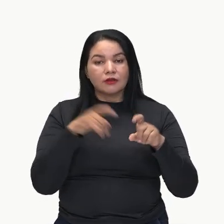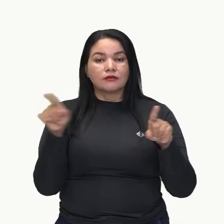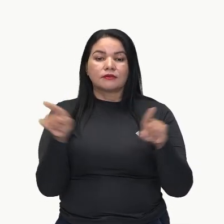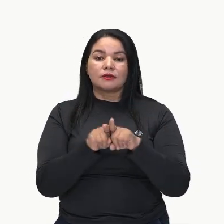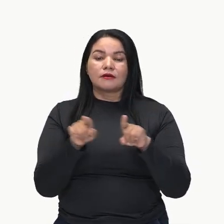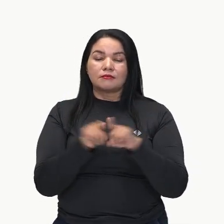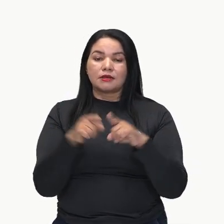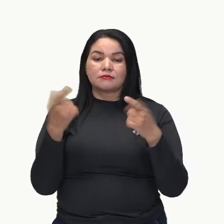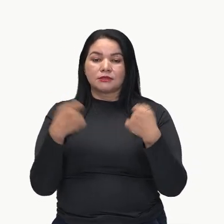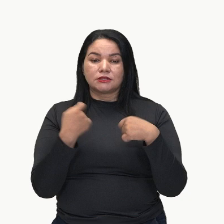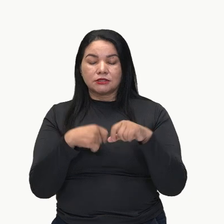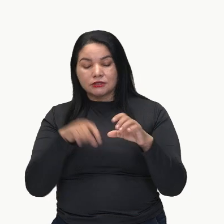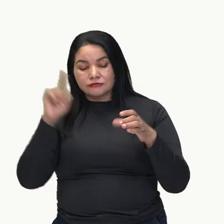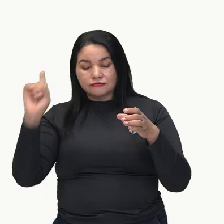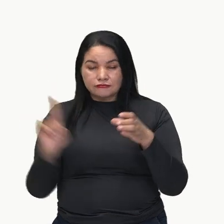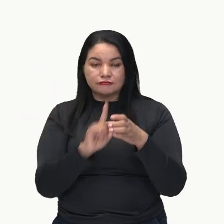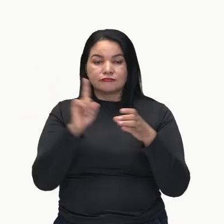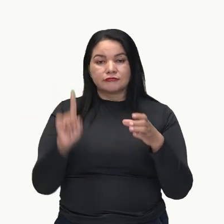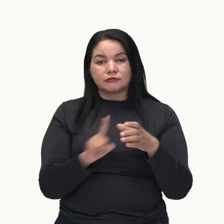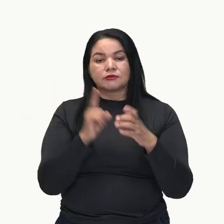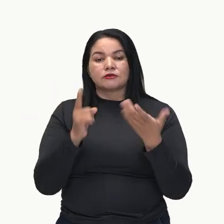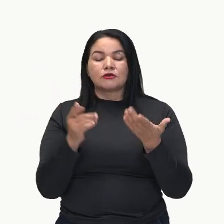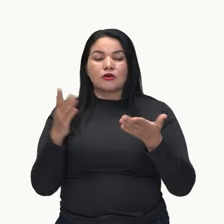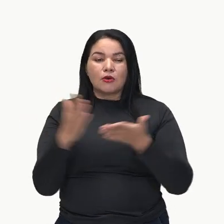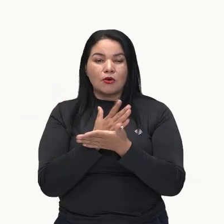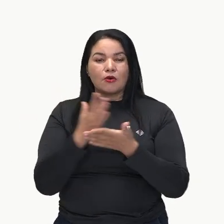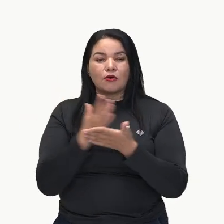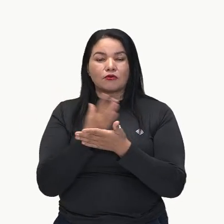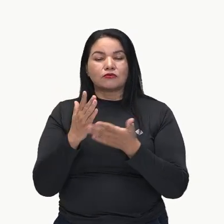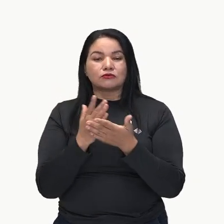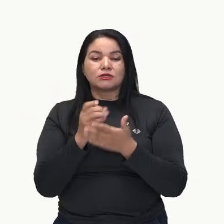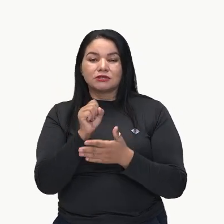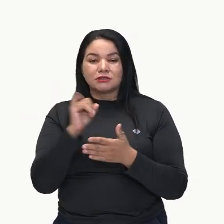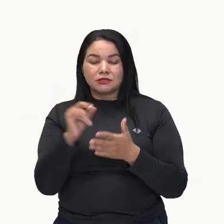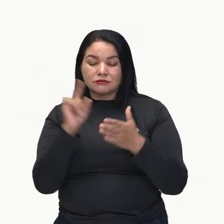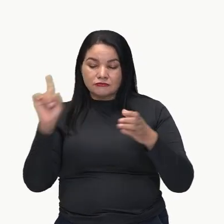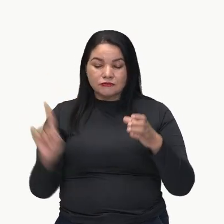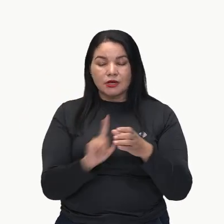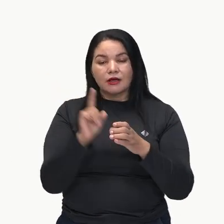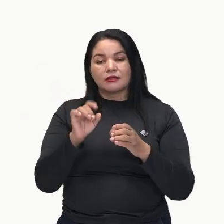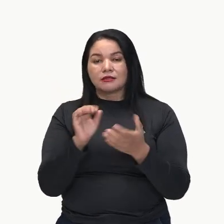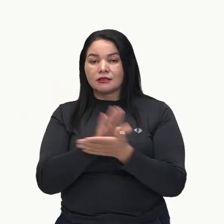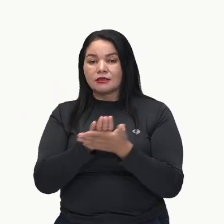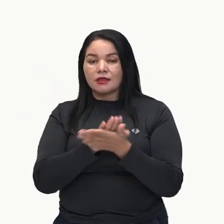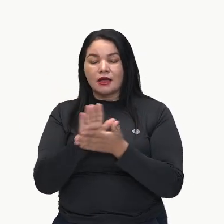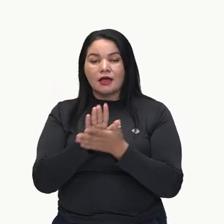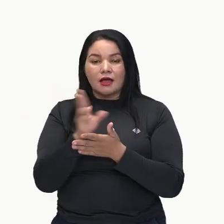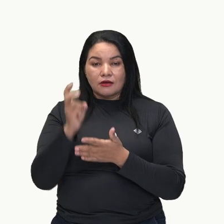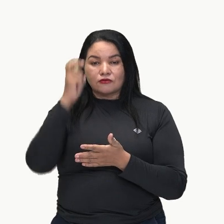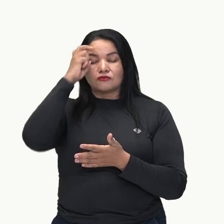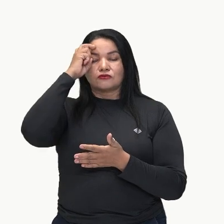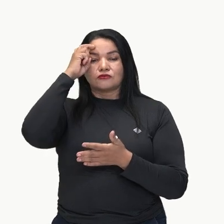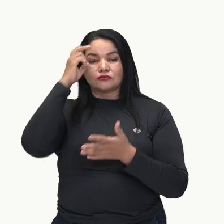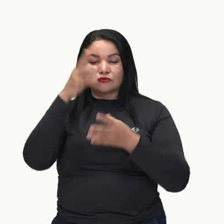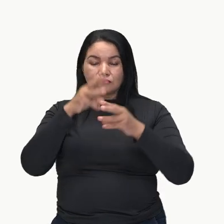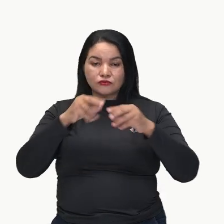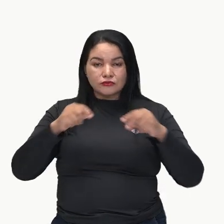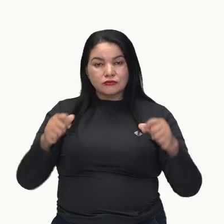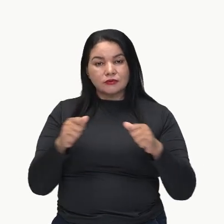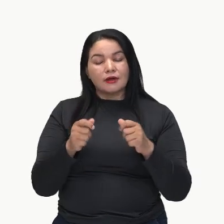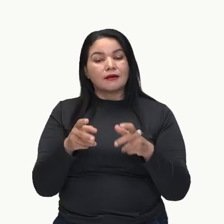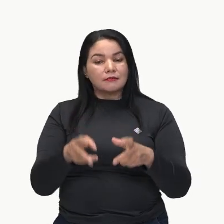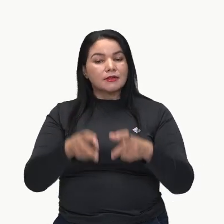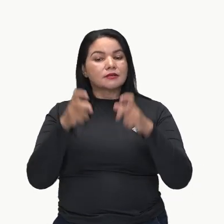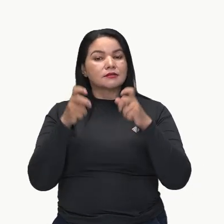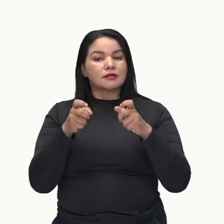apagava toda uma tradição cultural, todo um conhecimento ancestral desses povos. Então perceba que